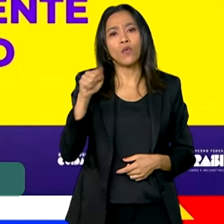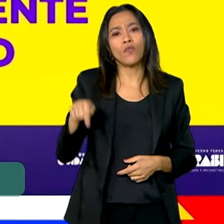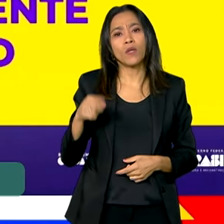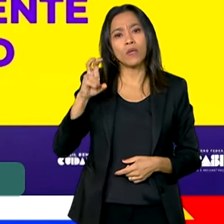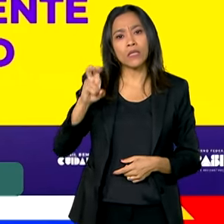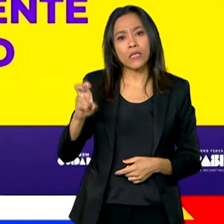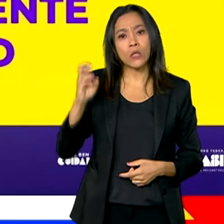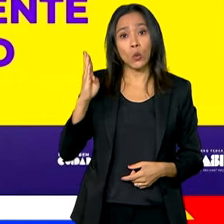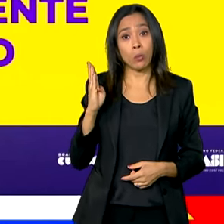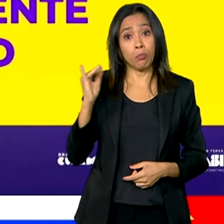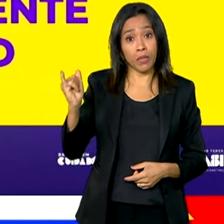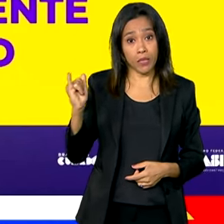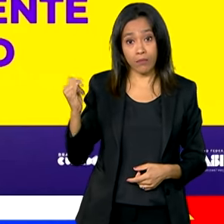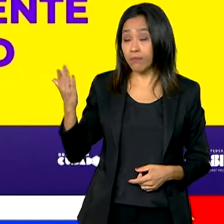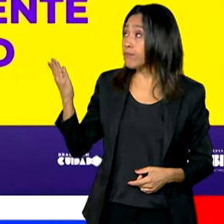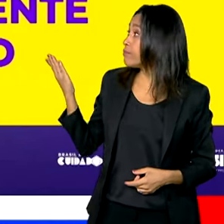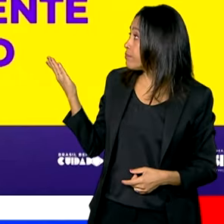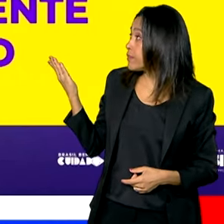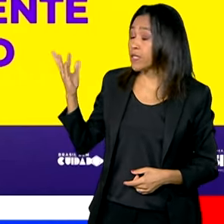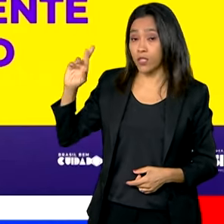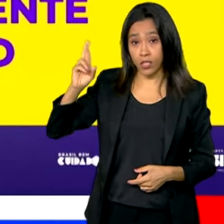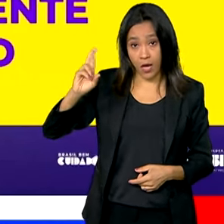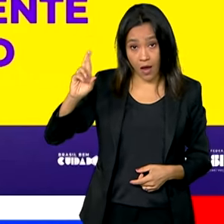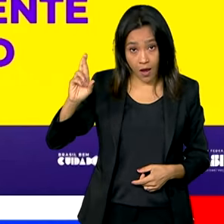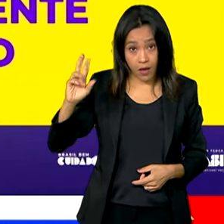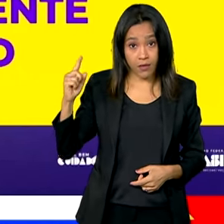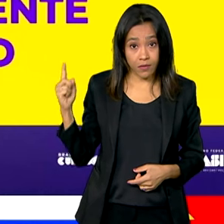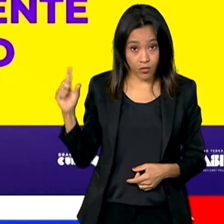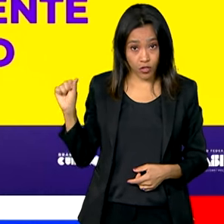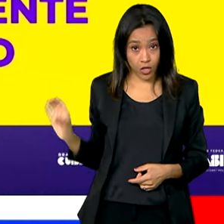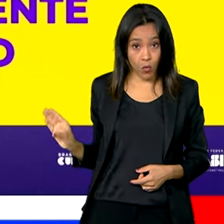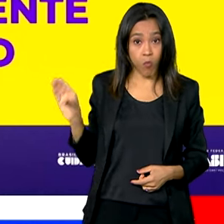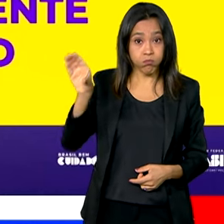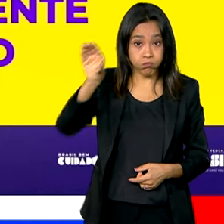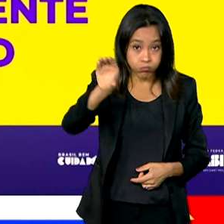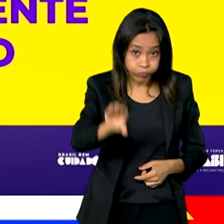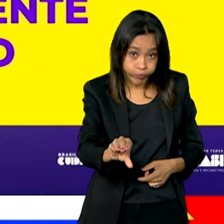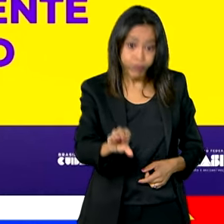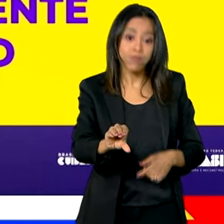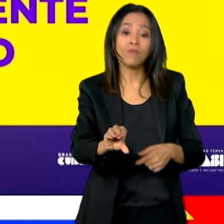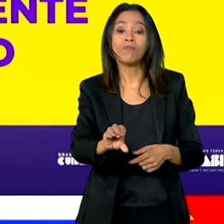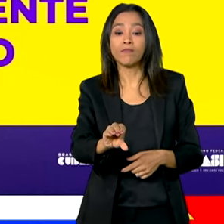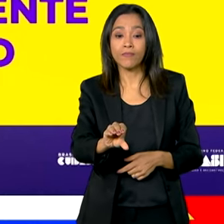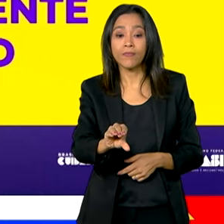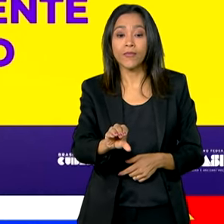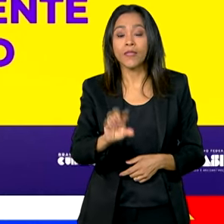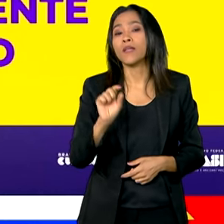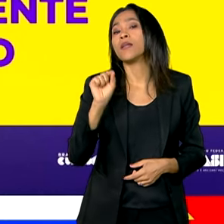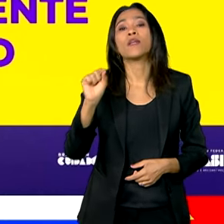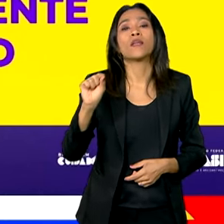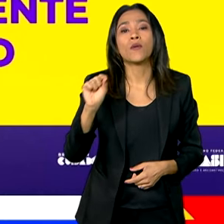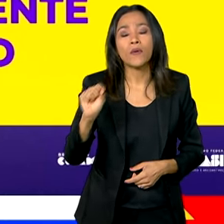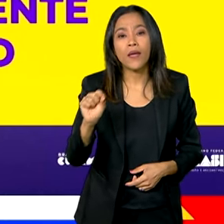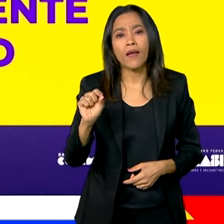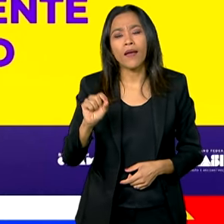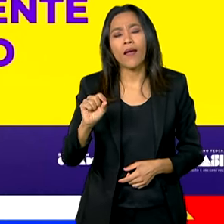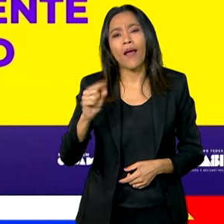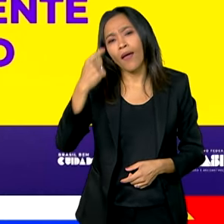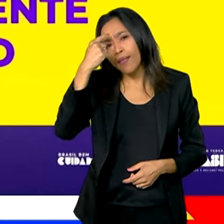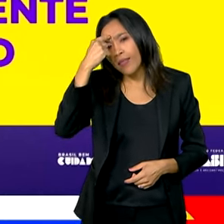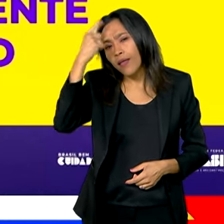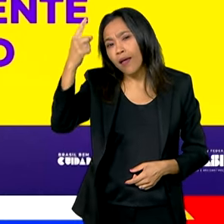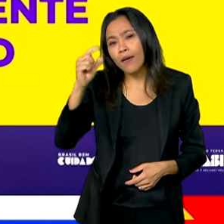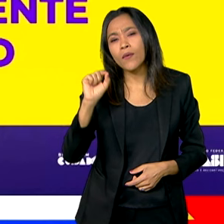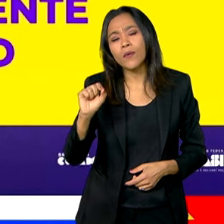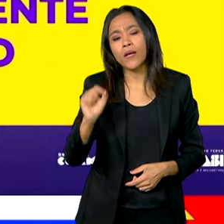bilhão de reais, nesse primeiro momento, que inclui, por exemplo, determinada a ideia que